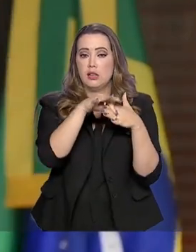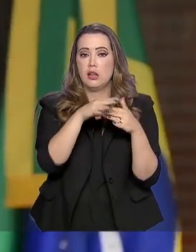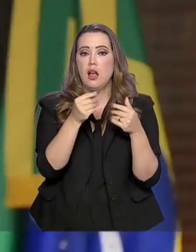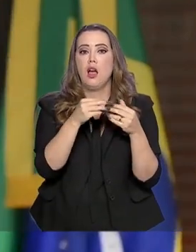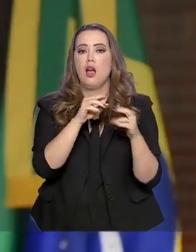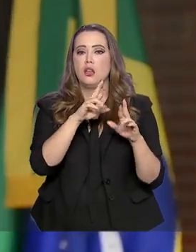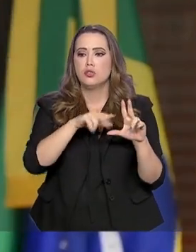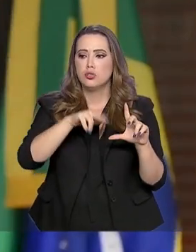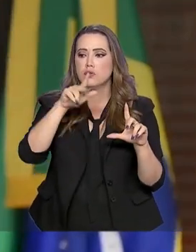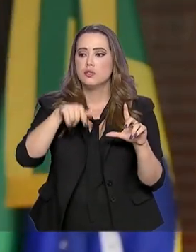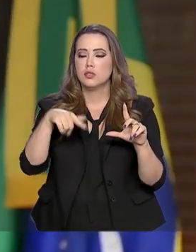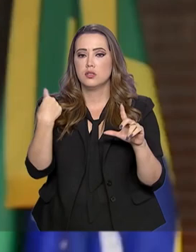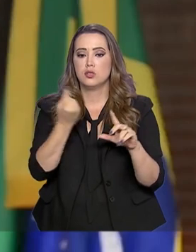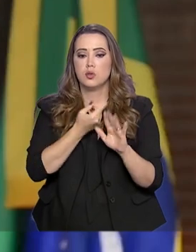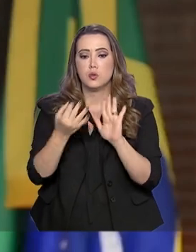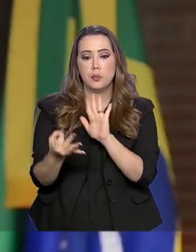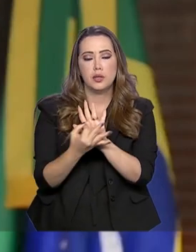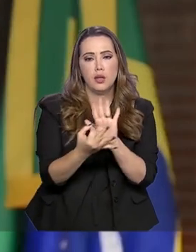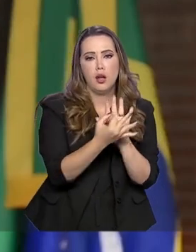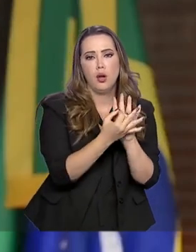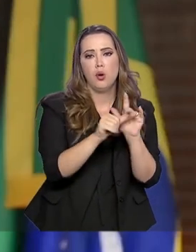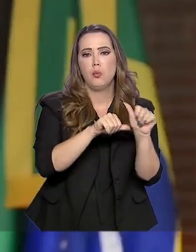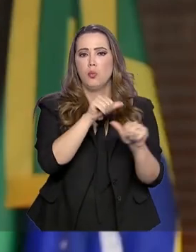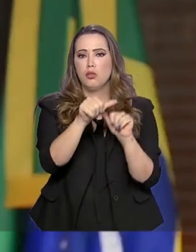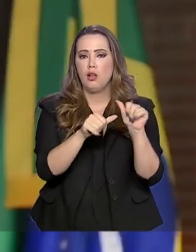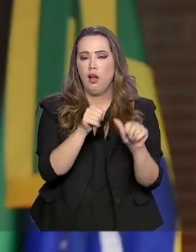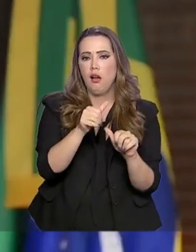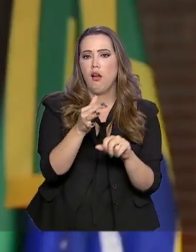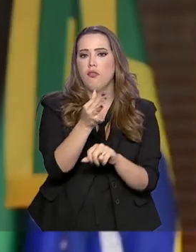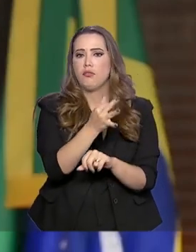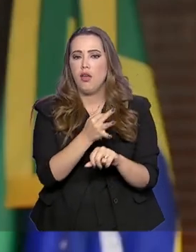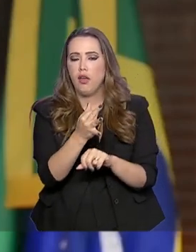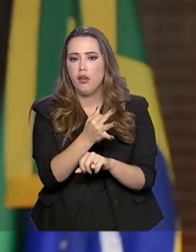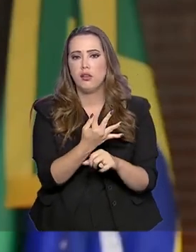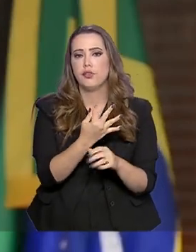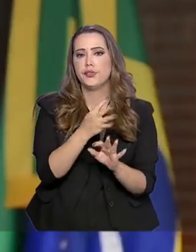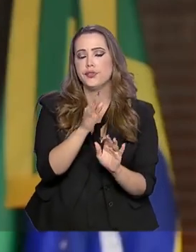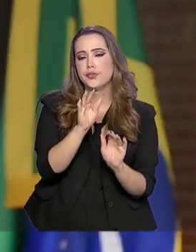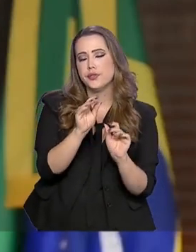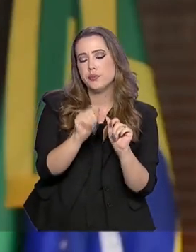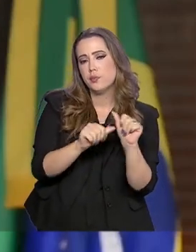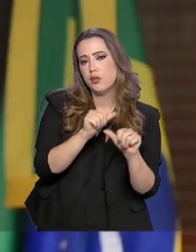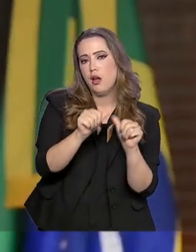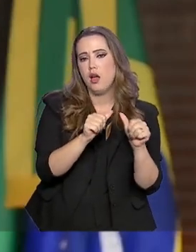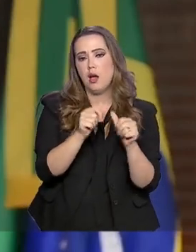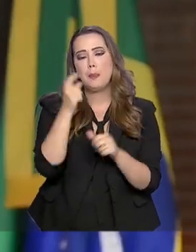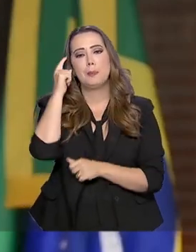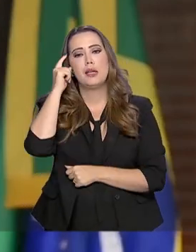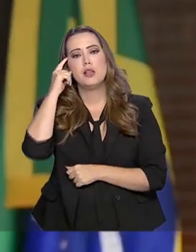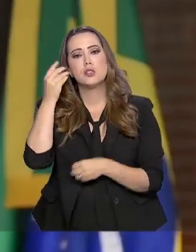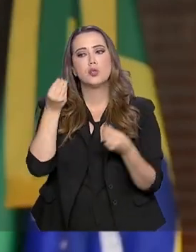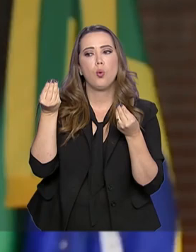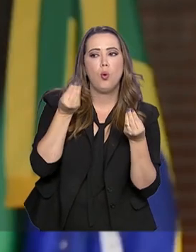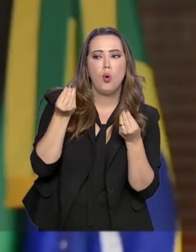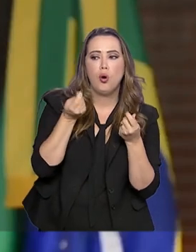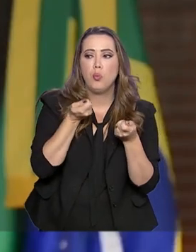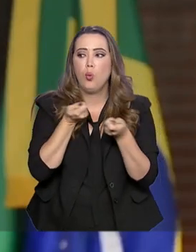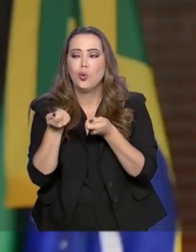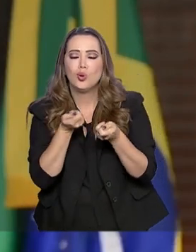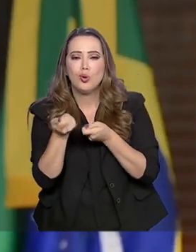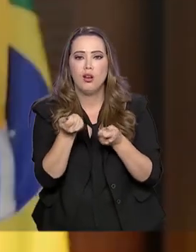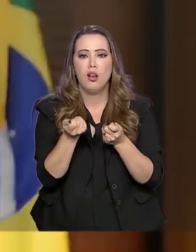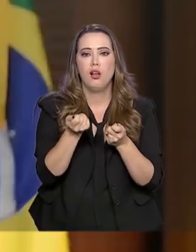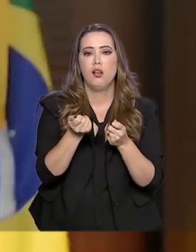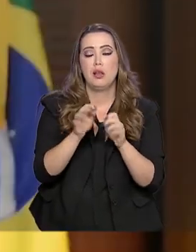mandar sugestões da nossa parte, mudar as férias, adaptar, pensem no cenário de contingência, eu acho que é a melhor